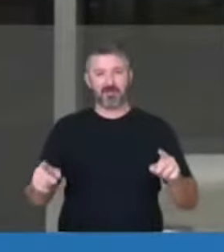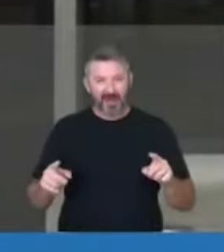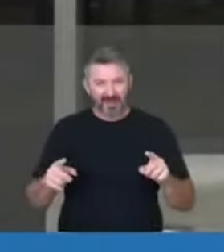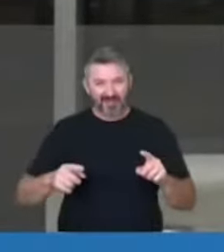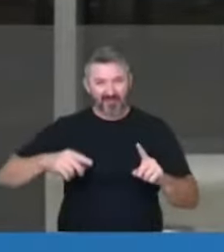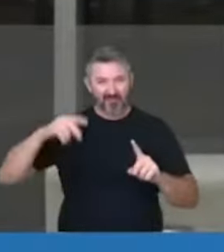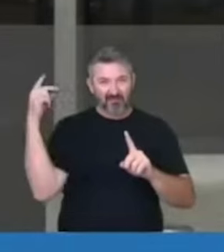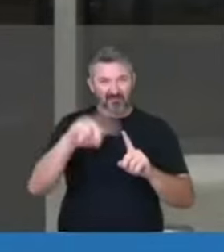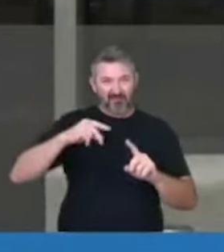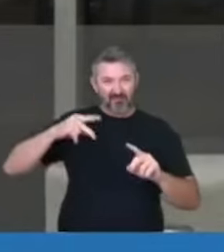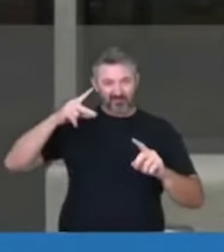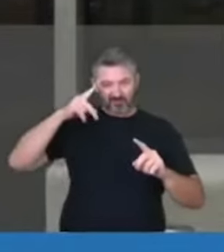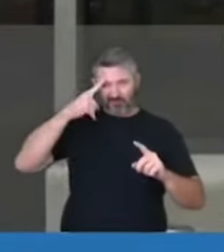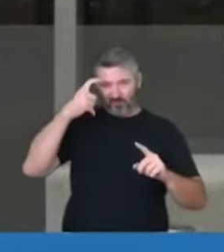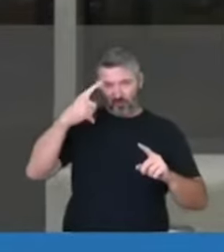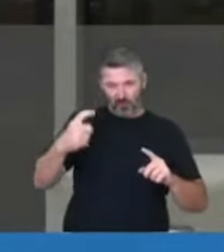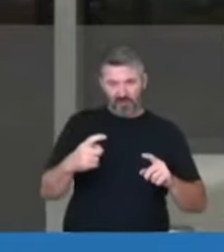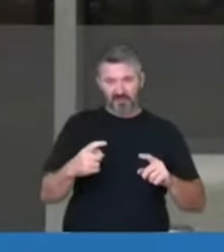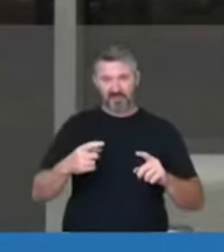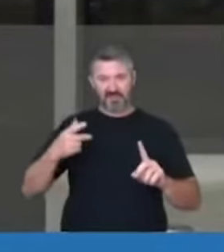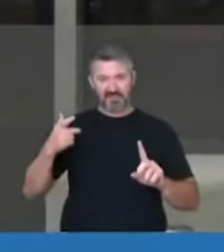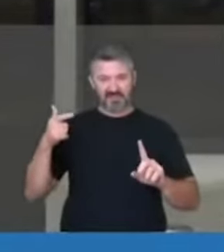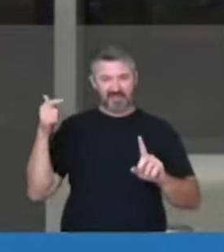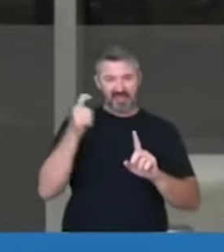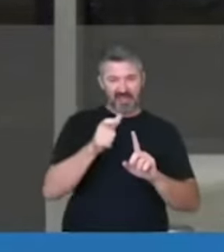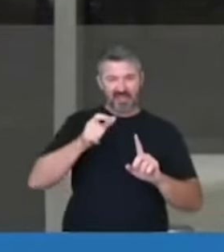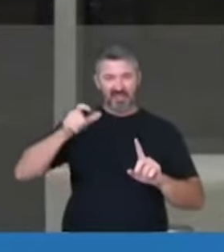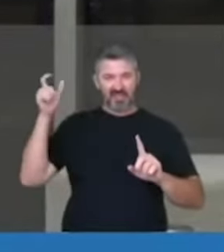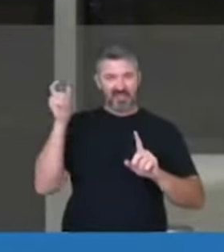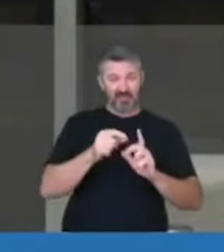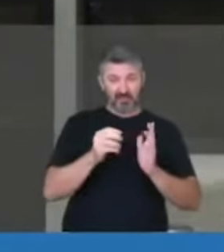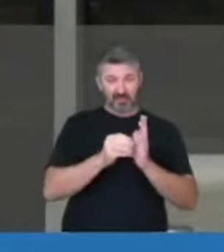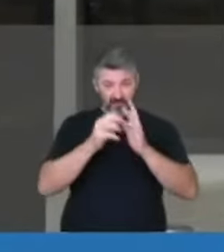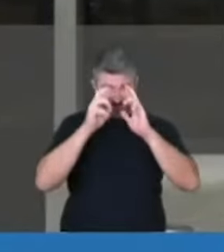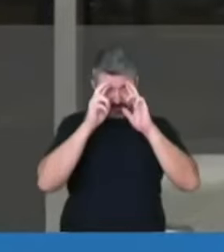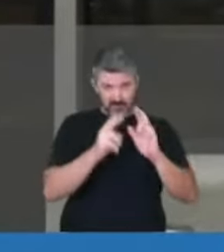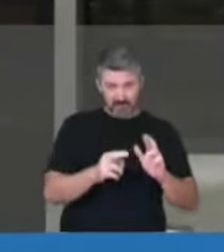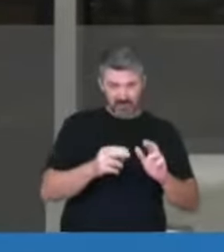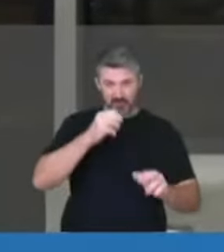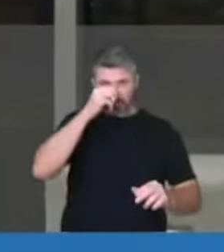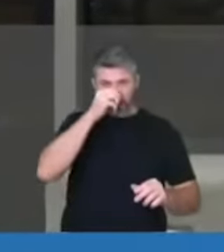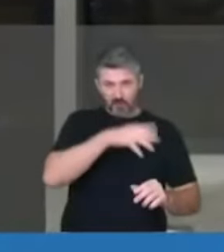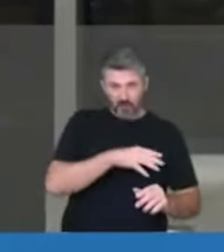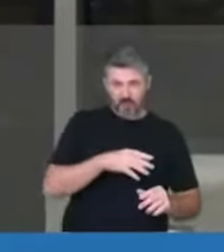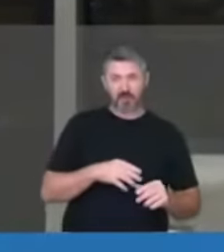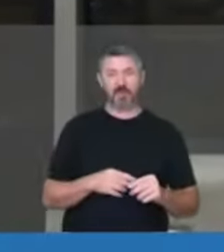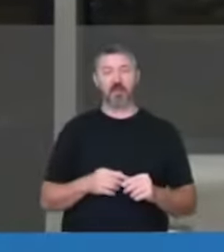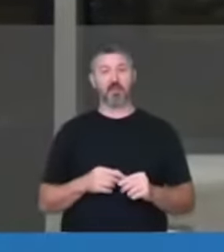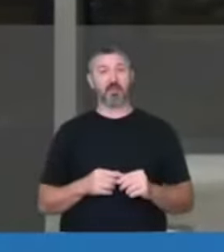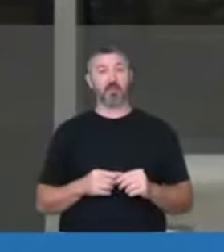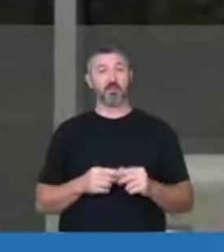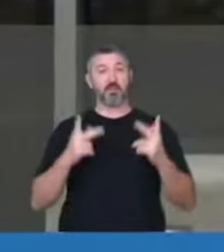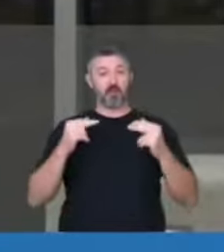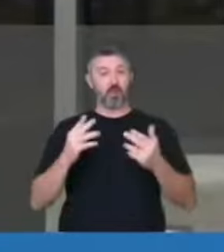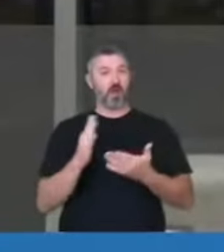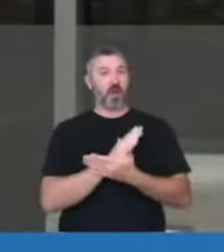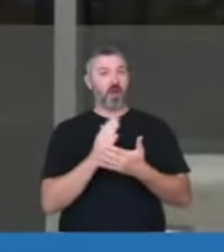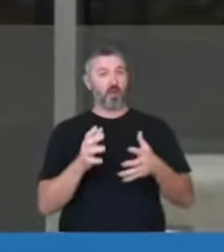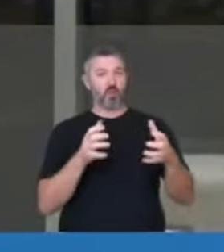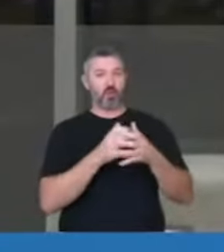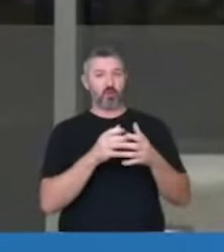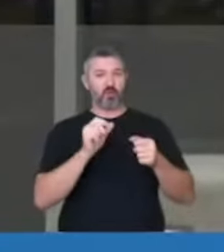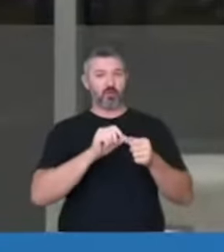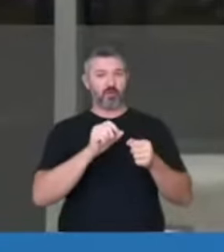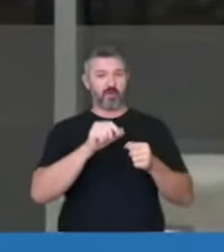violência física, a agressão, o desrespeito, a brutalidade como certos setores, vem